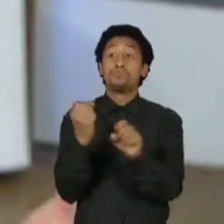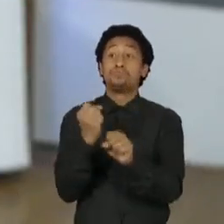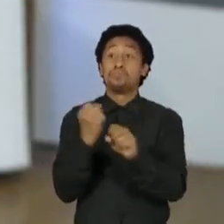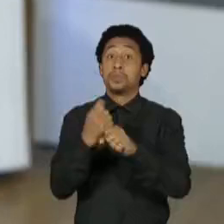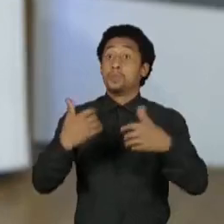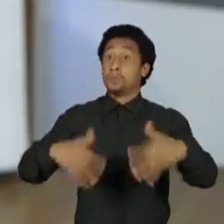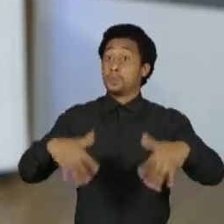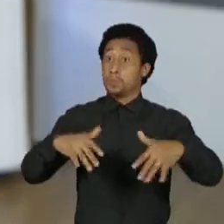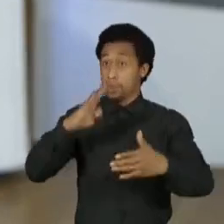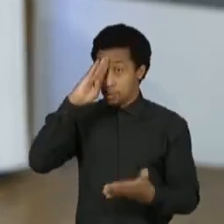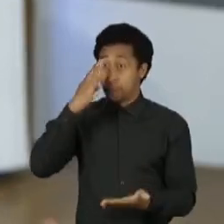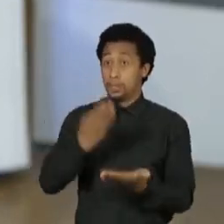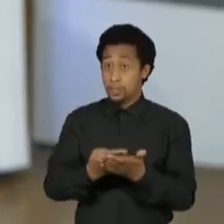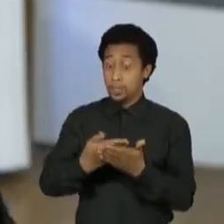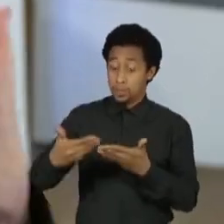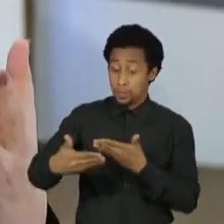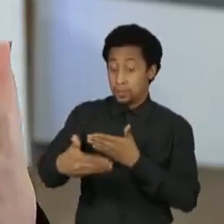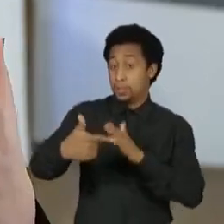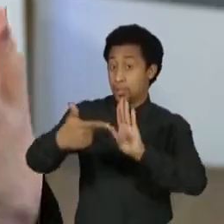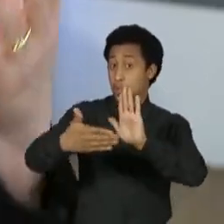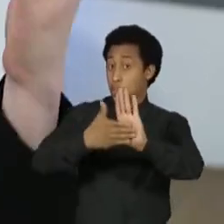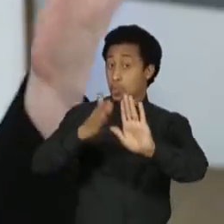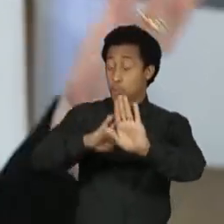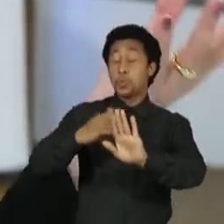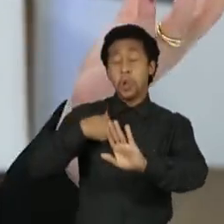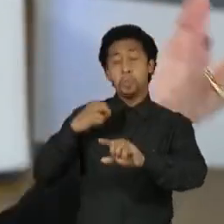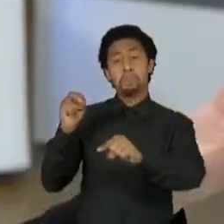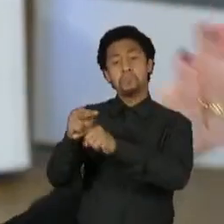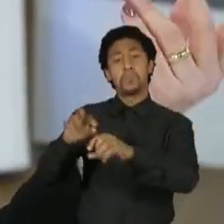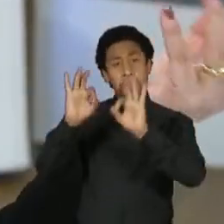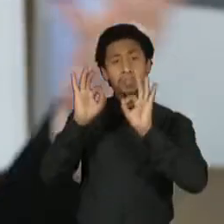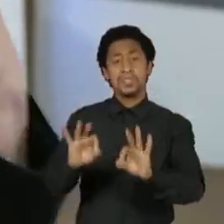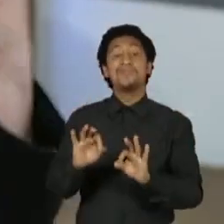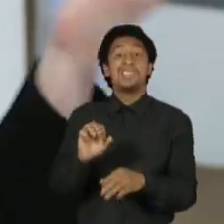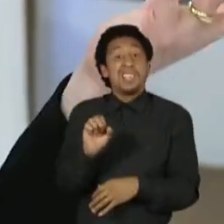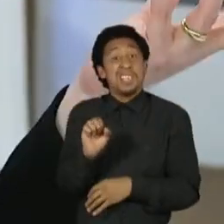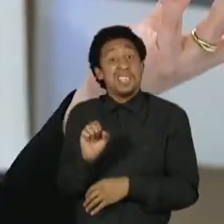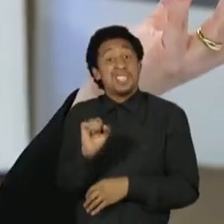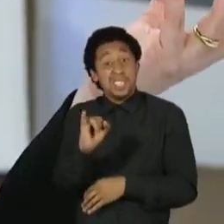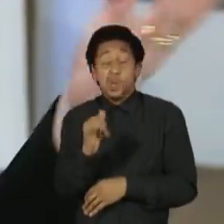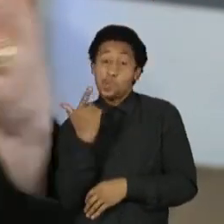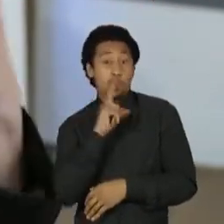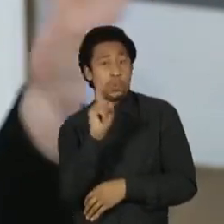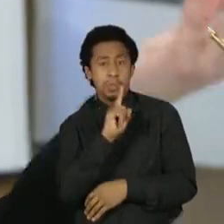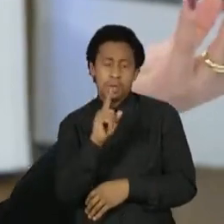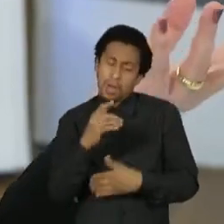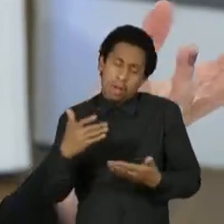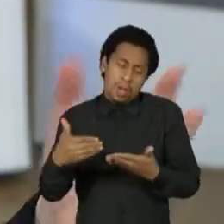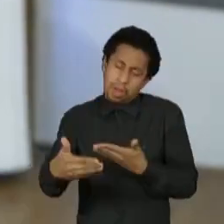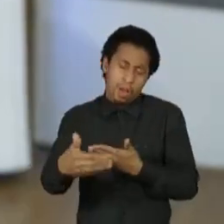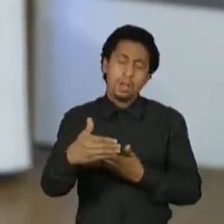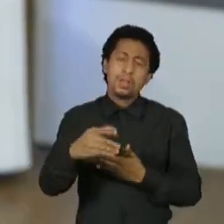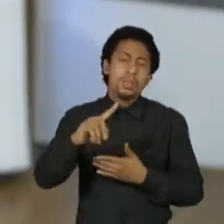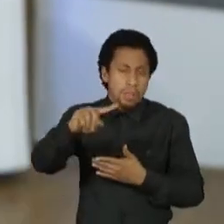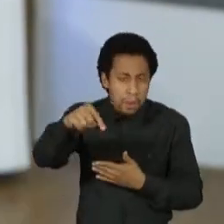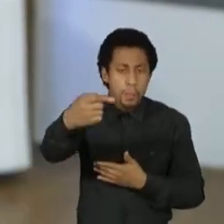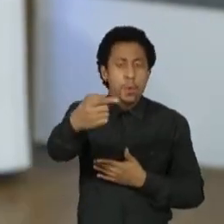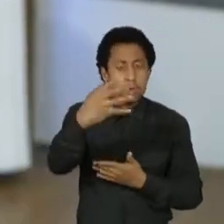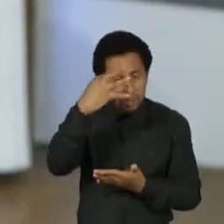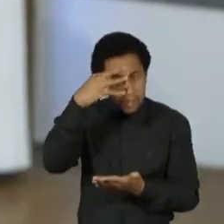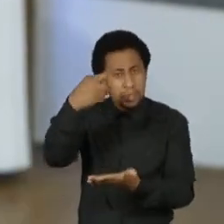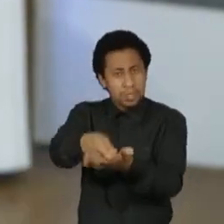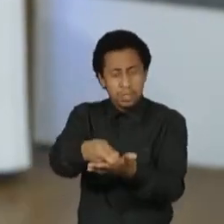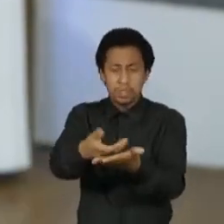Então, eu tenho convicção de que eu vou estar no segundo turno. Ah, e se não tiver, esta é uma determinação, decisão dos presidentes de partido, tem que ser perguntado a esse campo